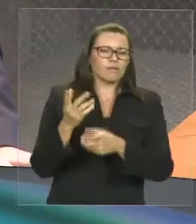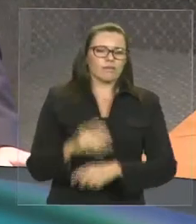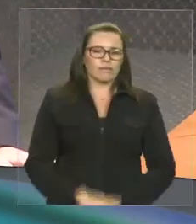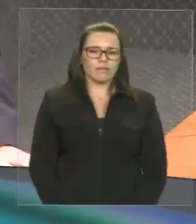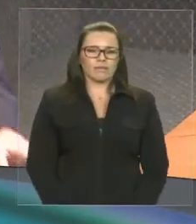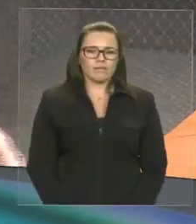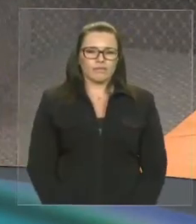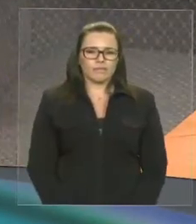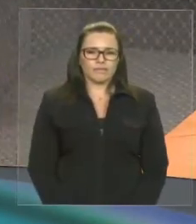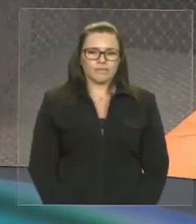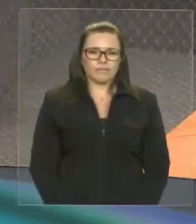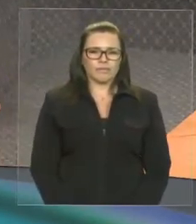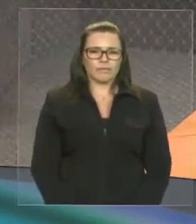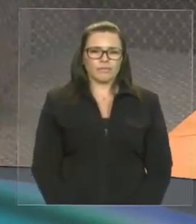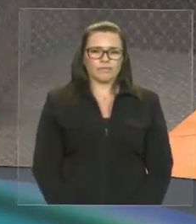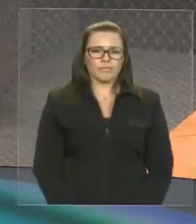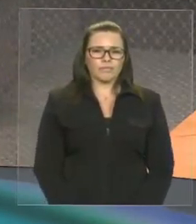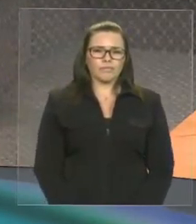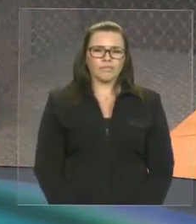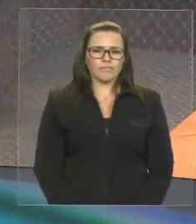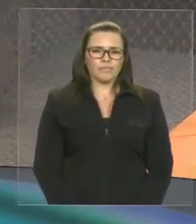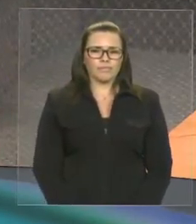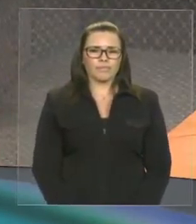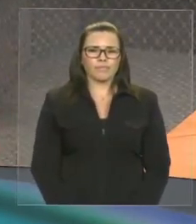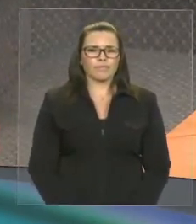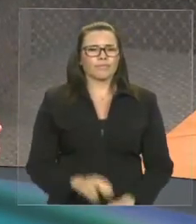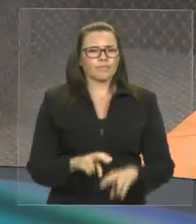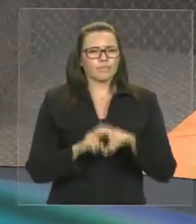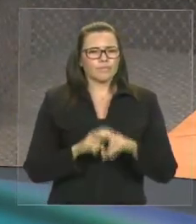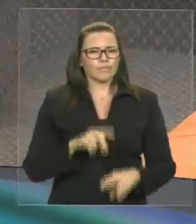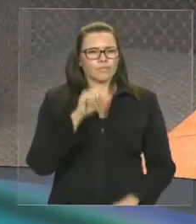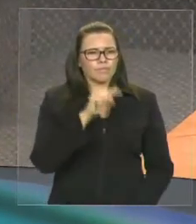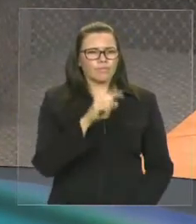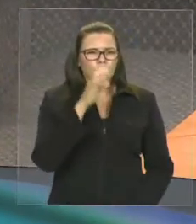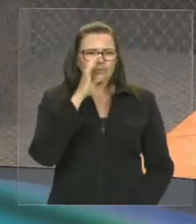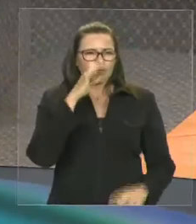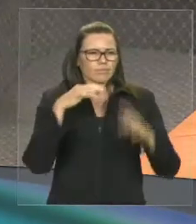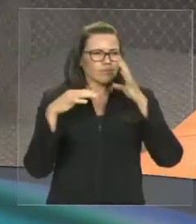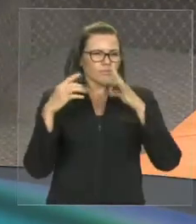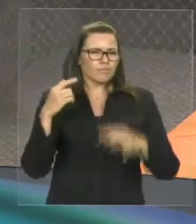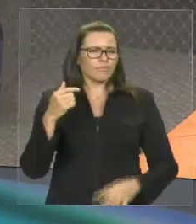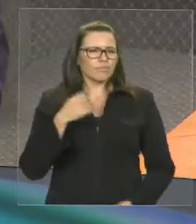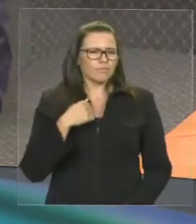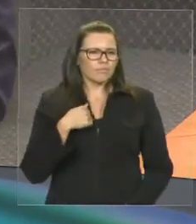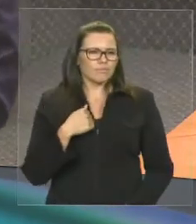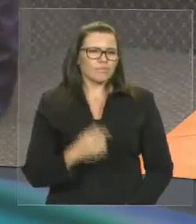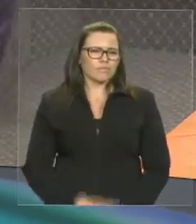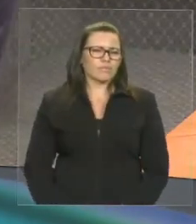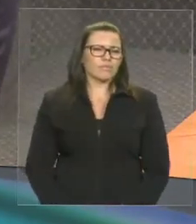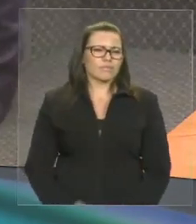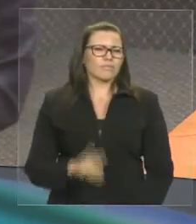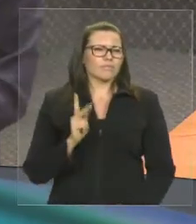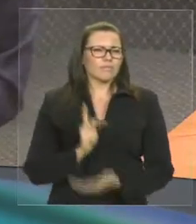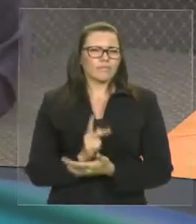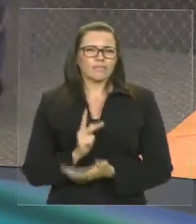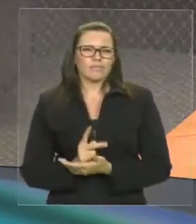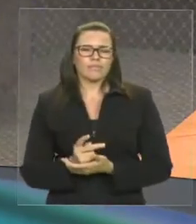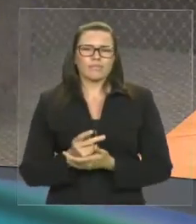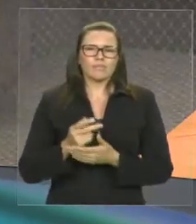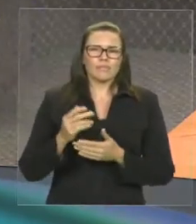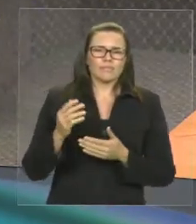Então, não vamos por esse caminho, porque não é um caminho confortável para um debate.